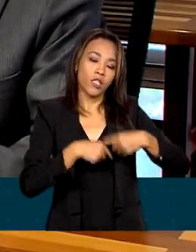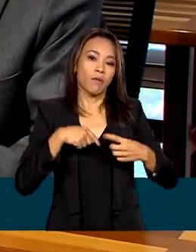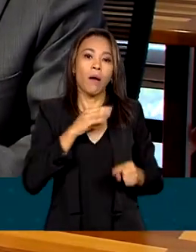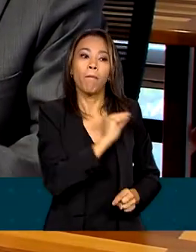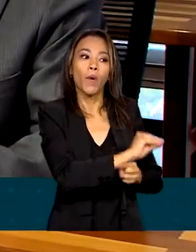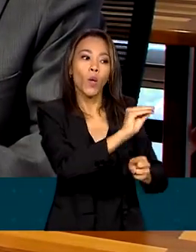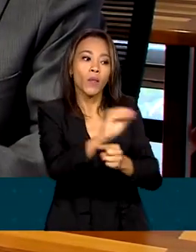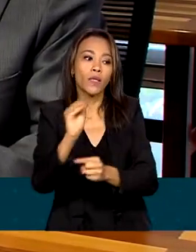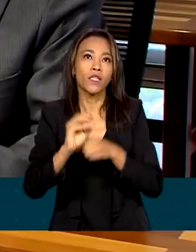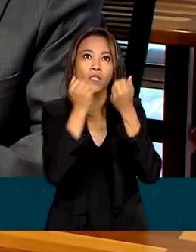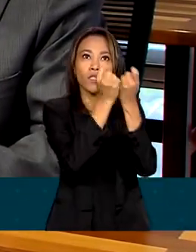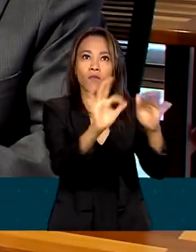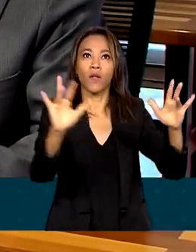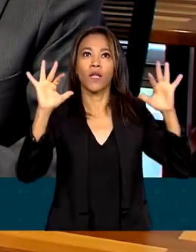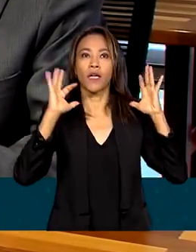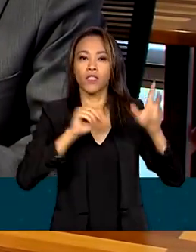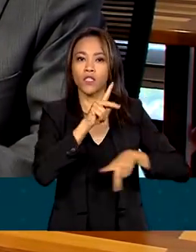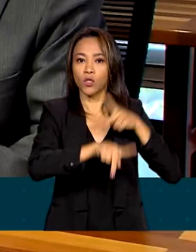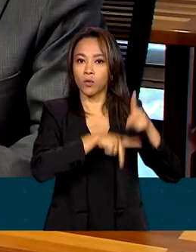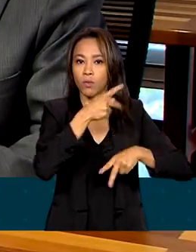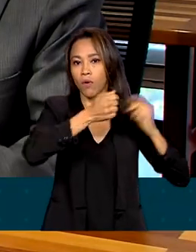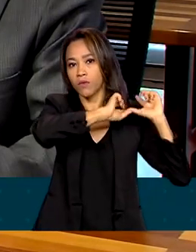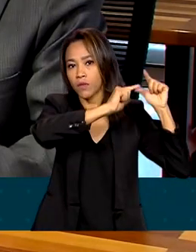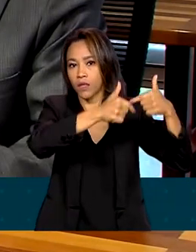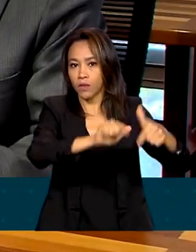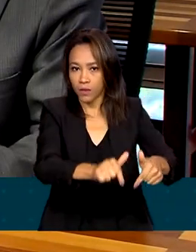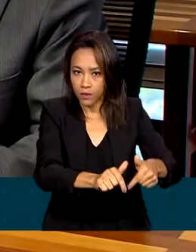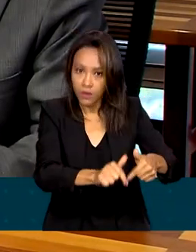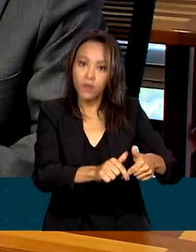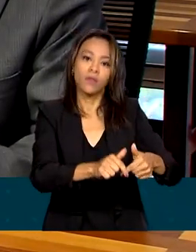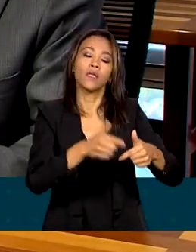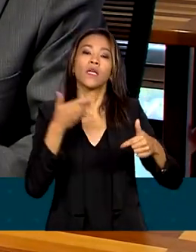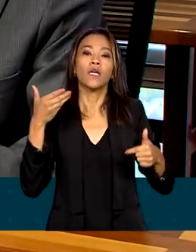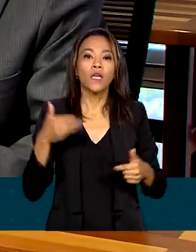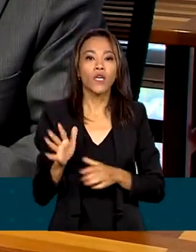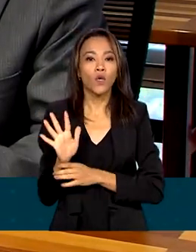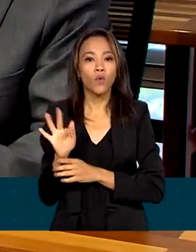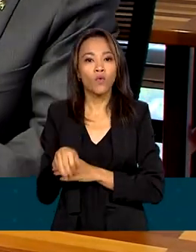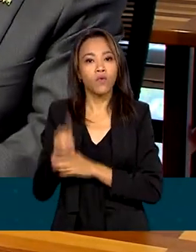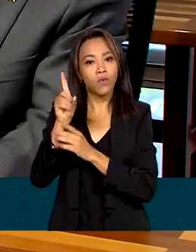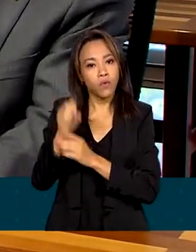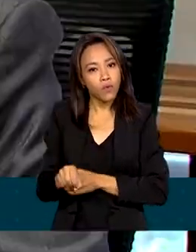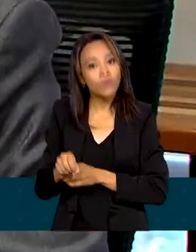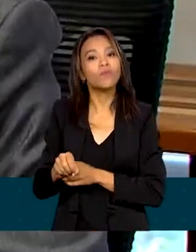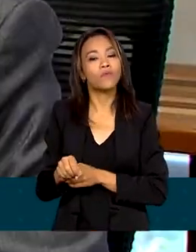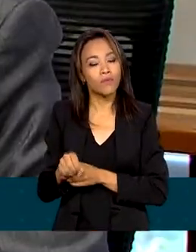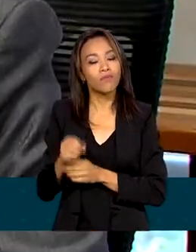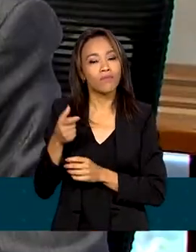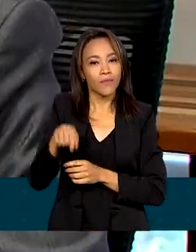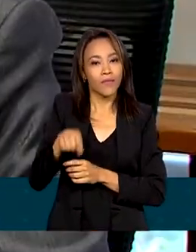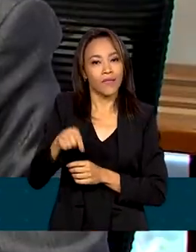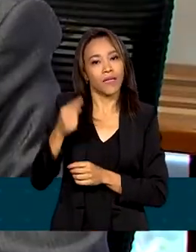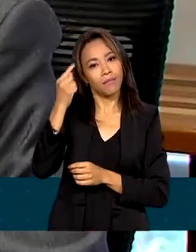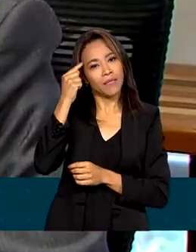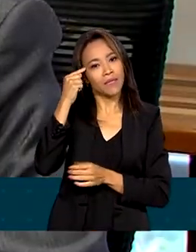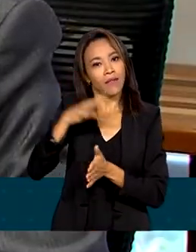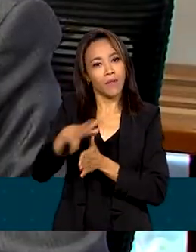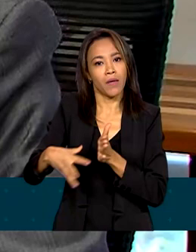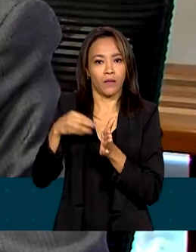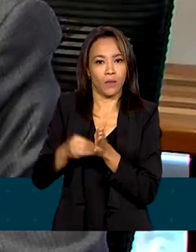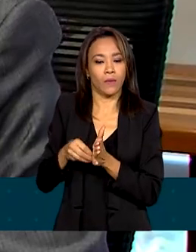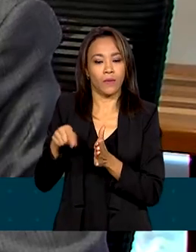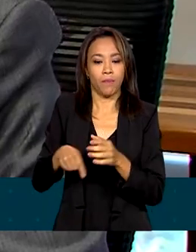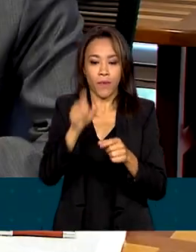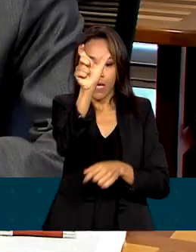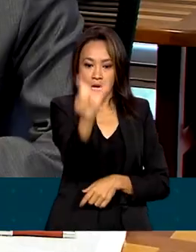e dos povos tradicionais, nas bases em que o Fundo Amazônia havia sido pensado. Para o ministro norueguês